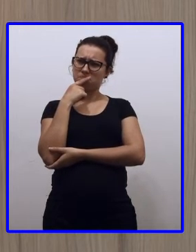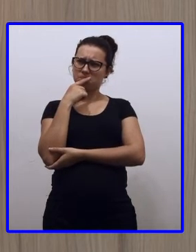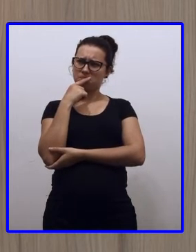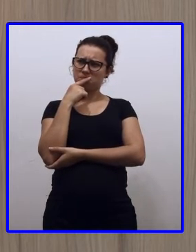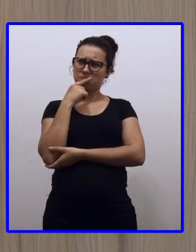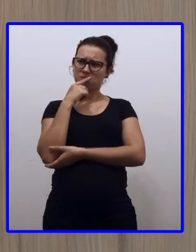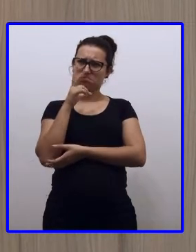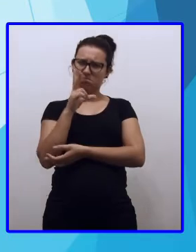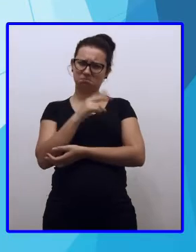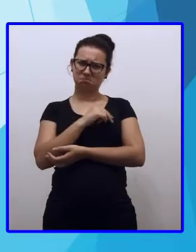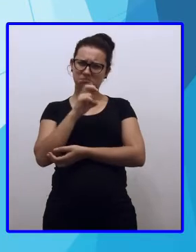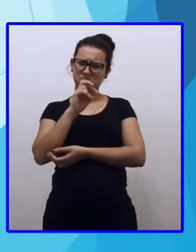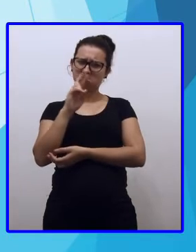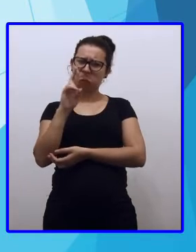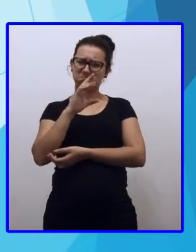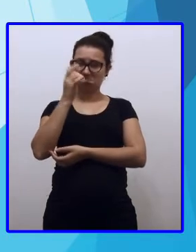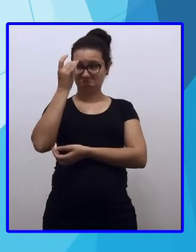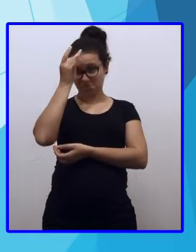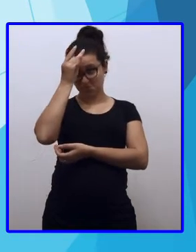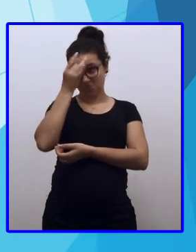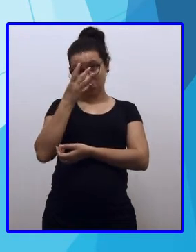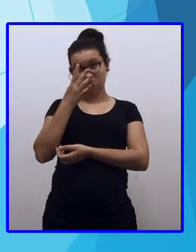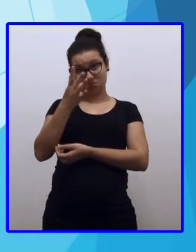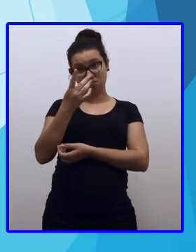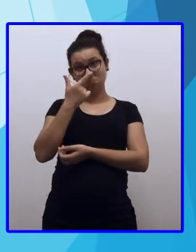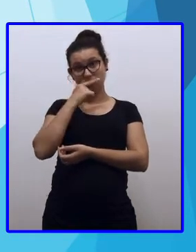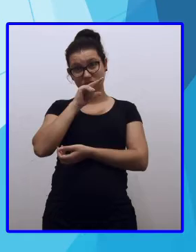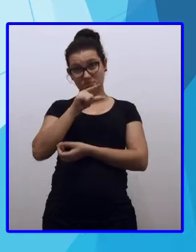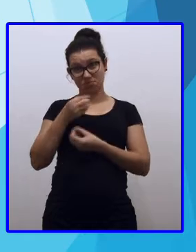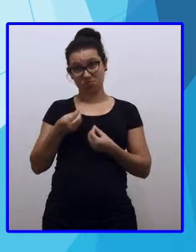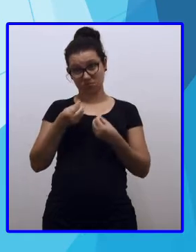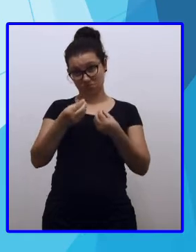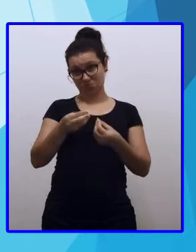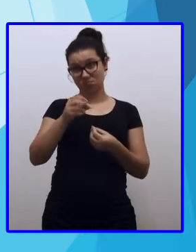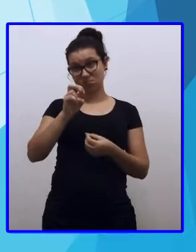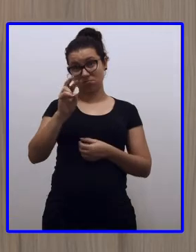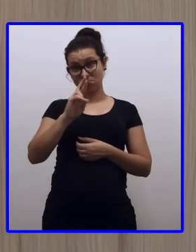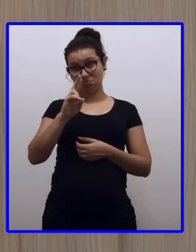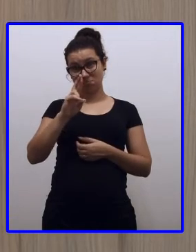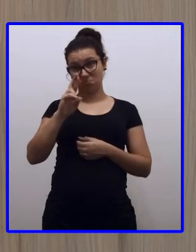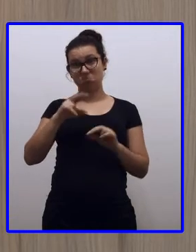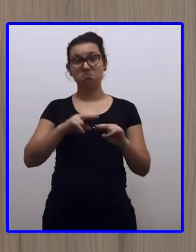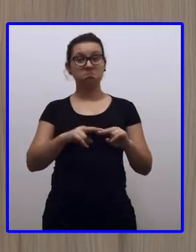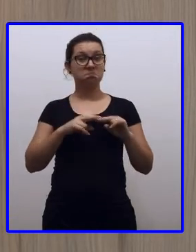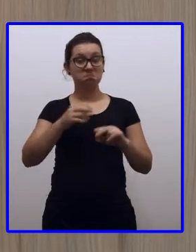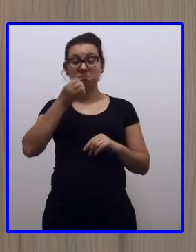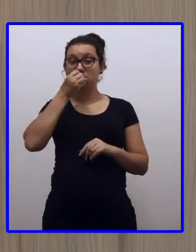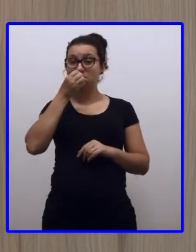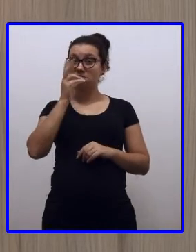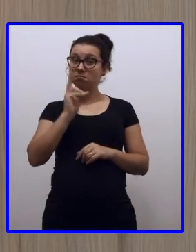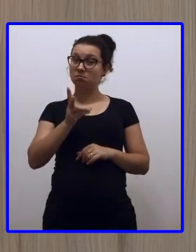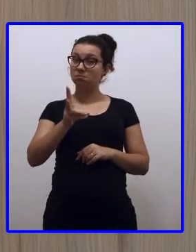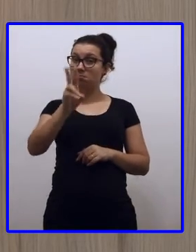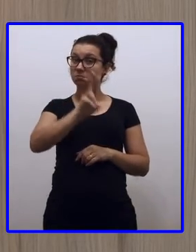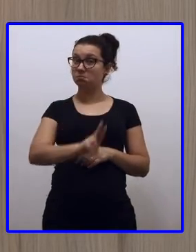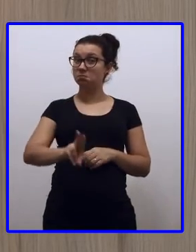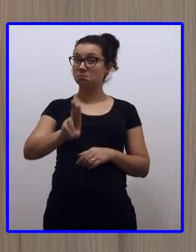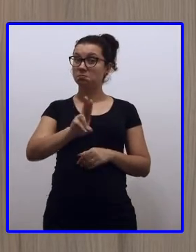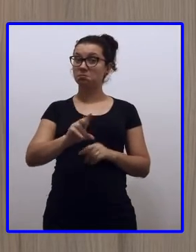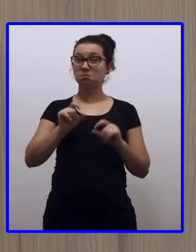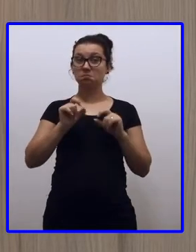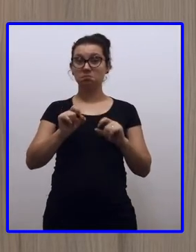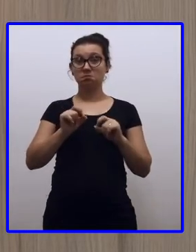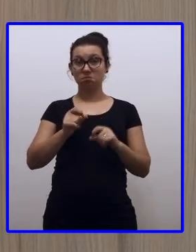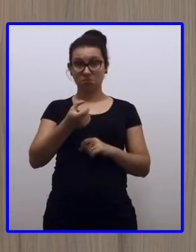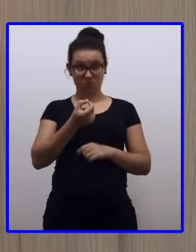Fica muito mais fácil para o motorista dar uma cédula de R$,00. Por isso que é bom sempre usarmos as moedas para